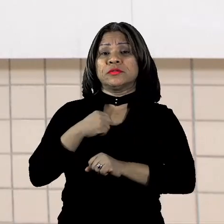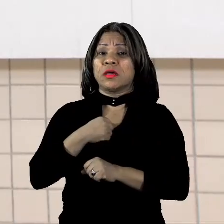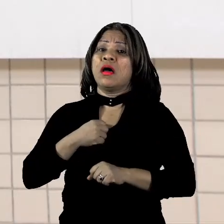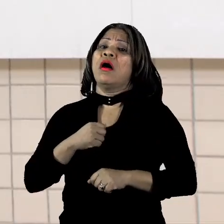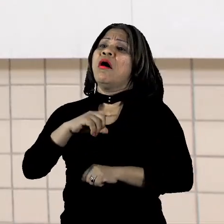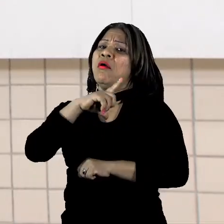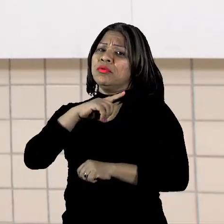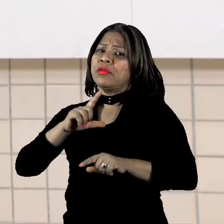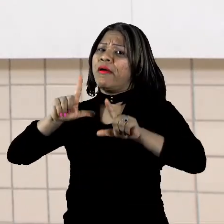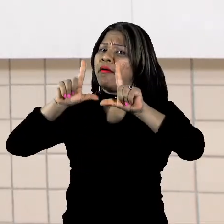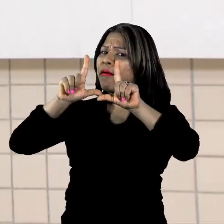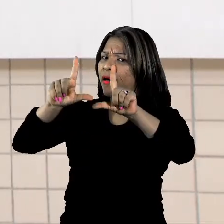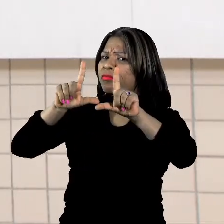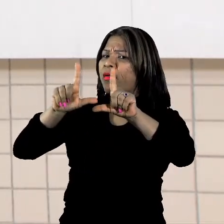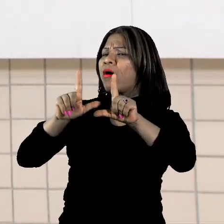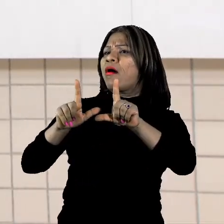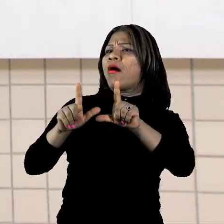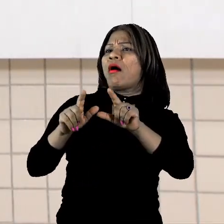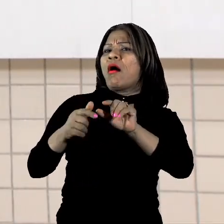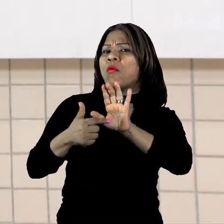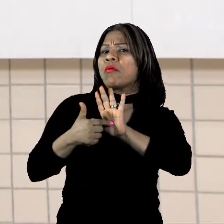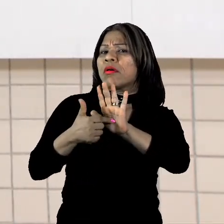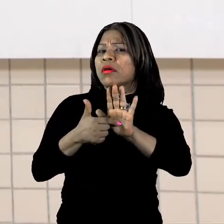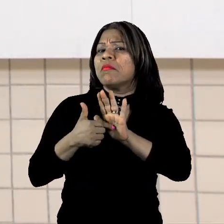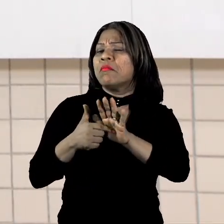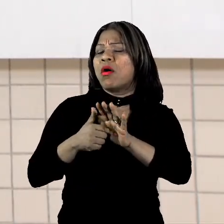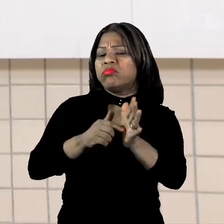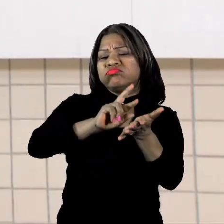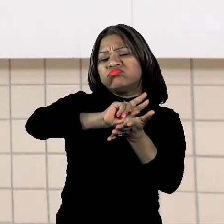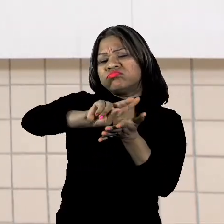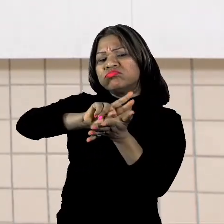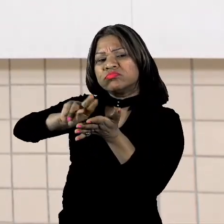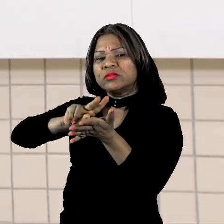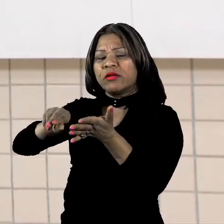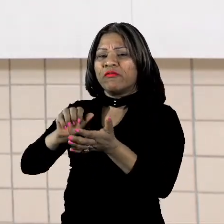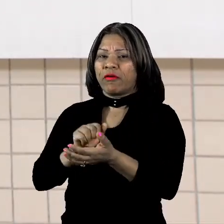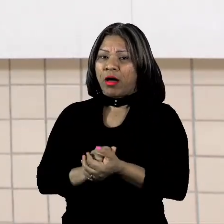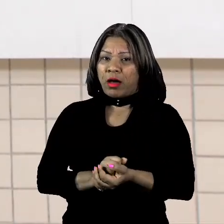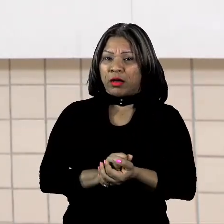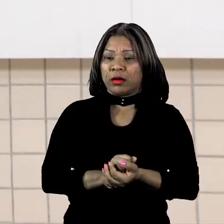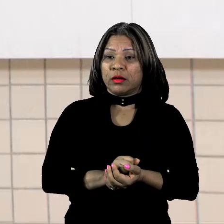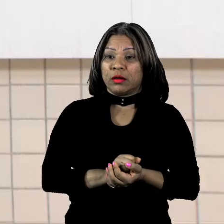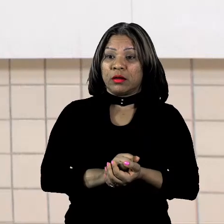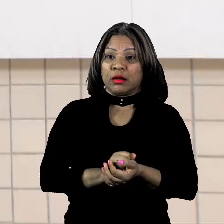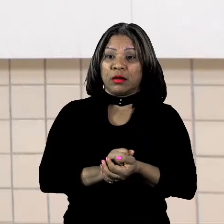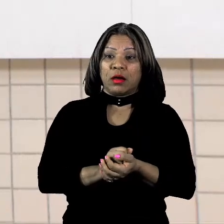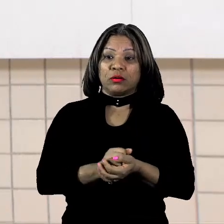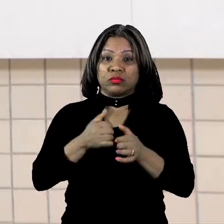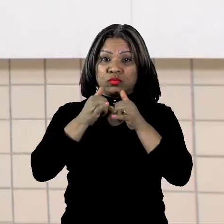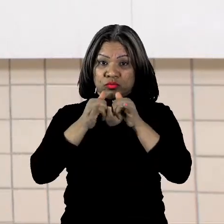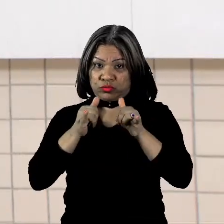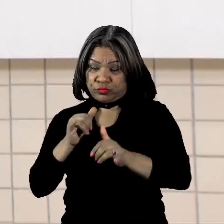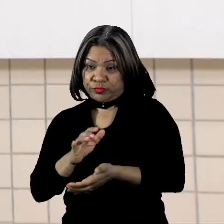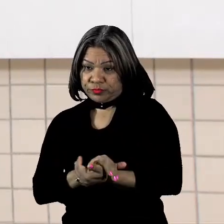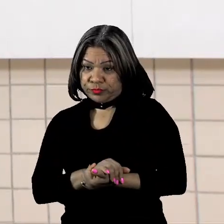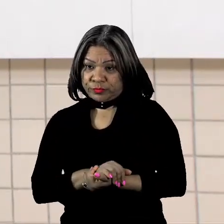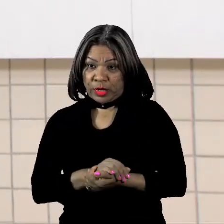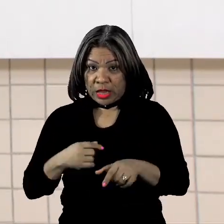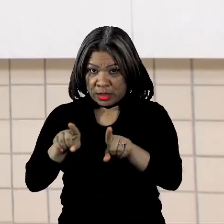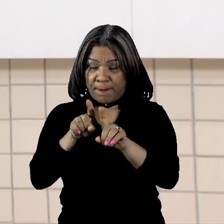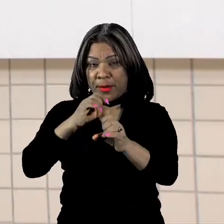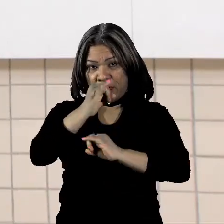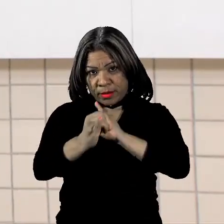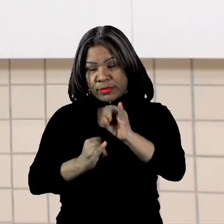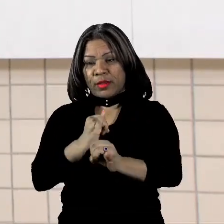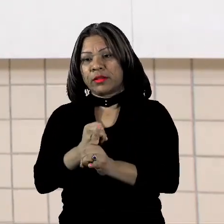exclusivo que fala apenas assuntos de divulgação científica e também pela internet. Vamos fazer a leitura